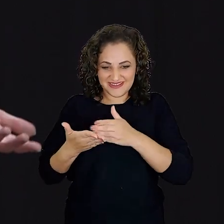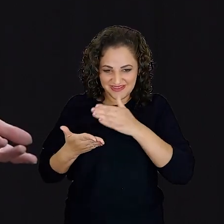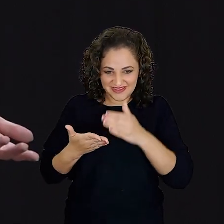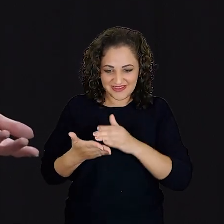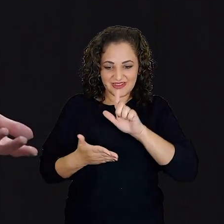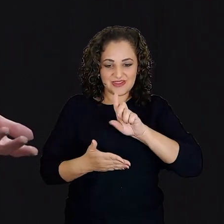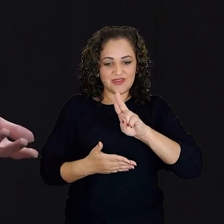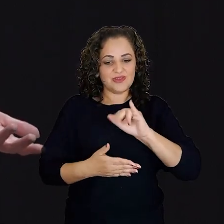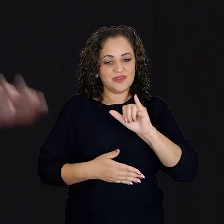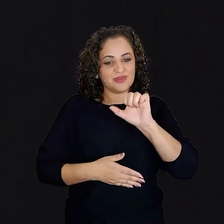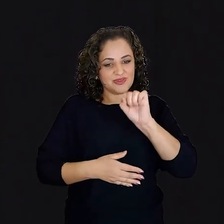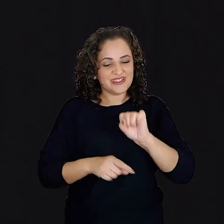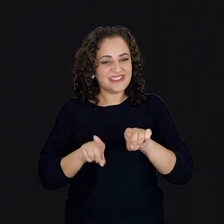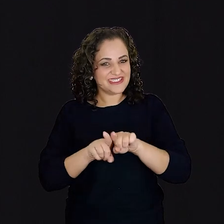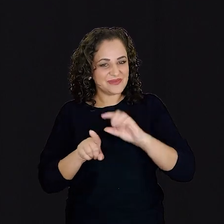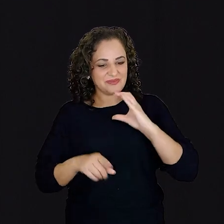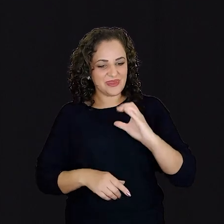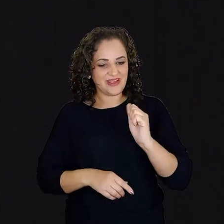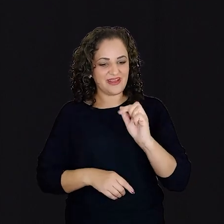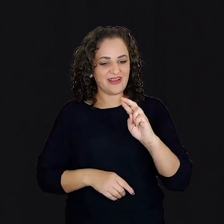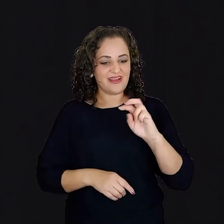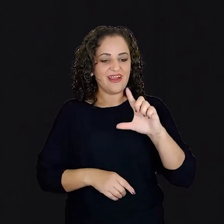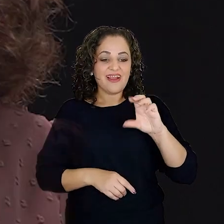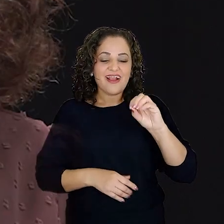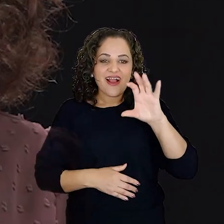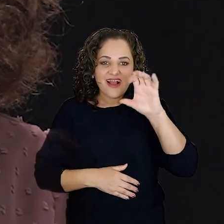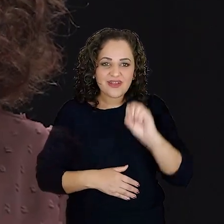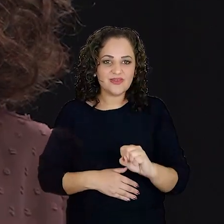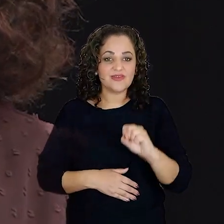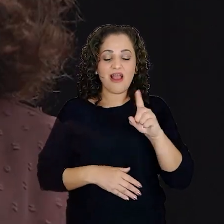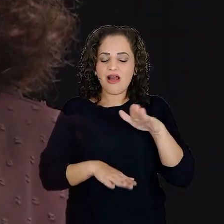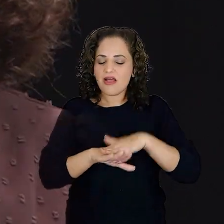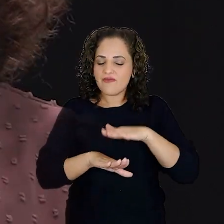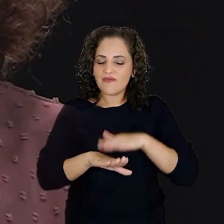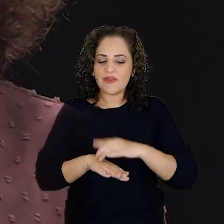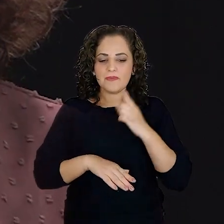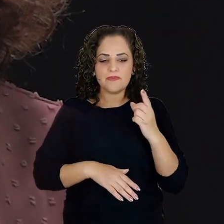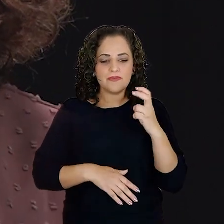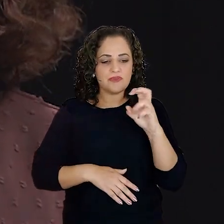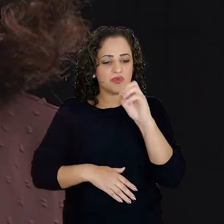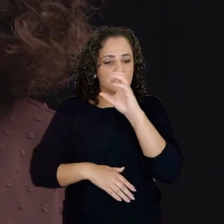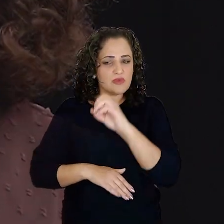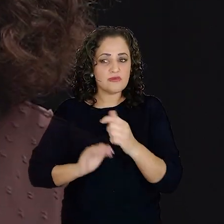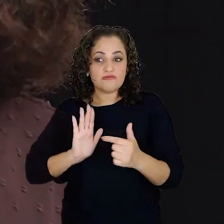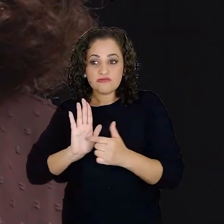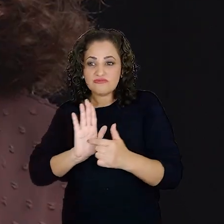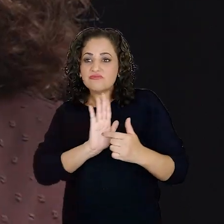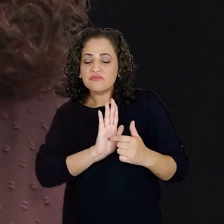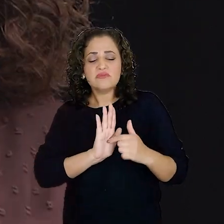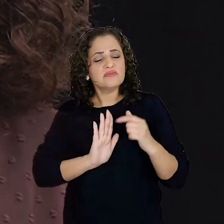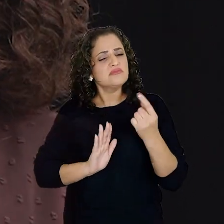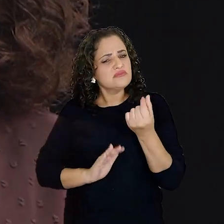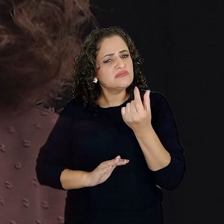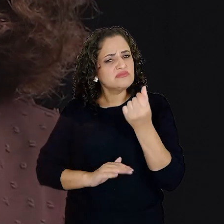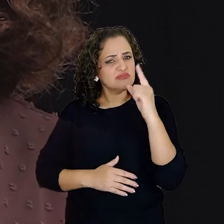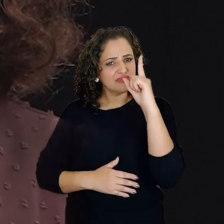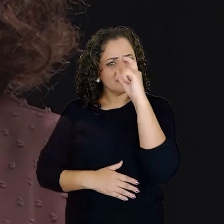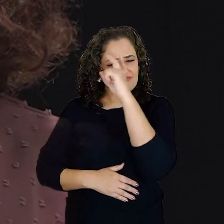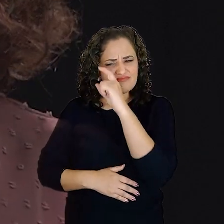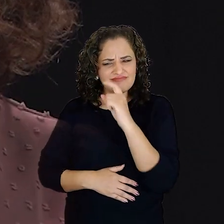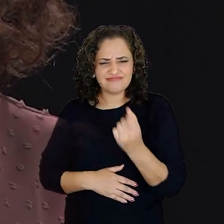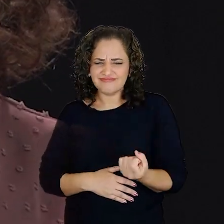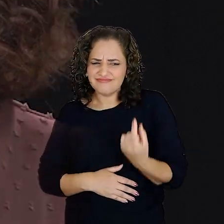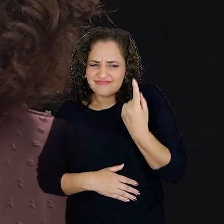com o libreto de Luiz Peixoto e Carlos Bittencourt. Ela fez 1.500 apresentações e, mesmo assim, continuava em